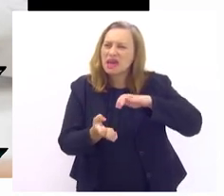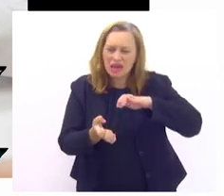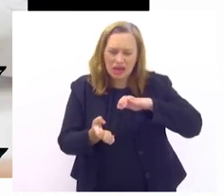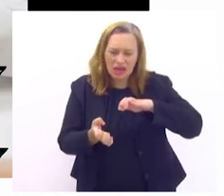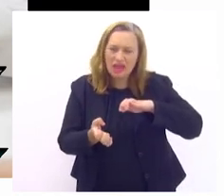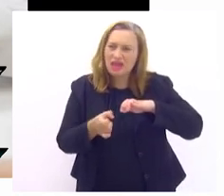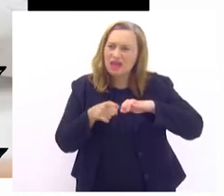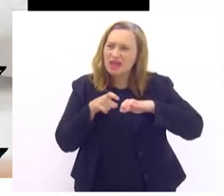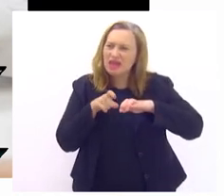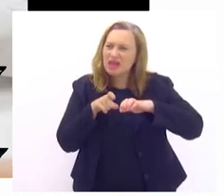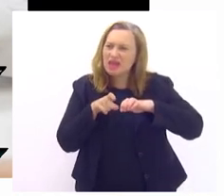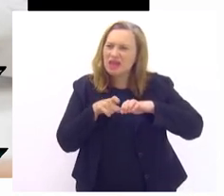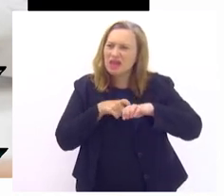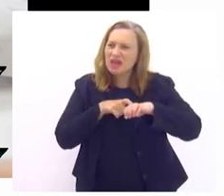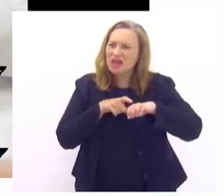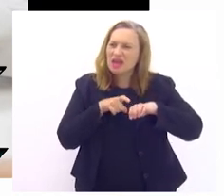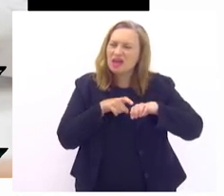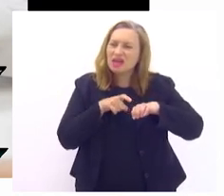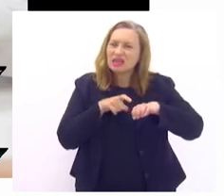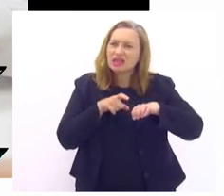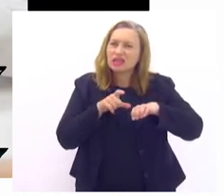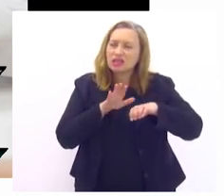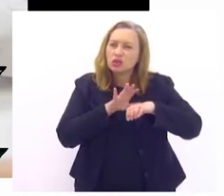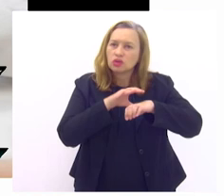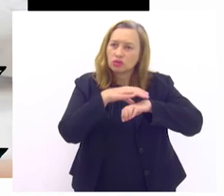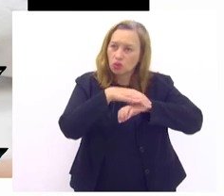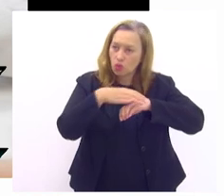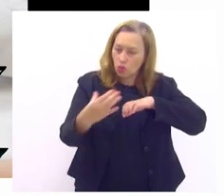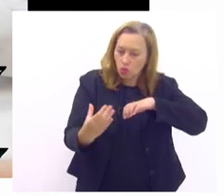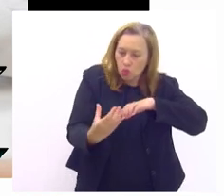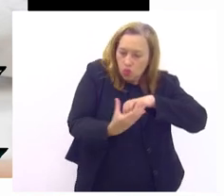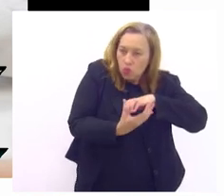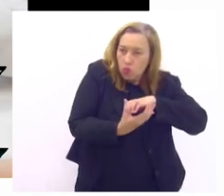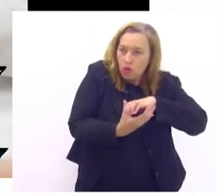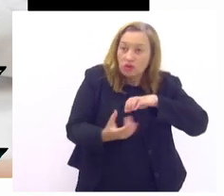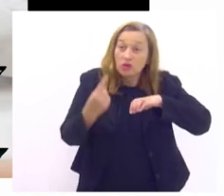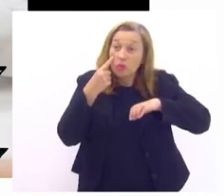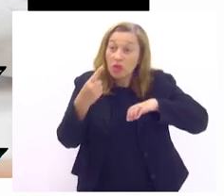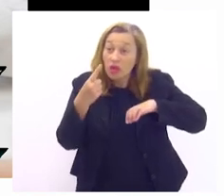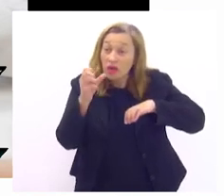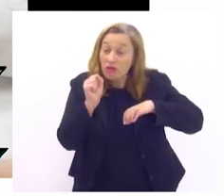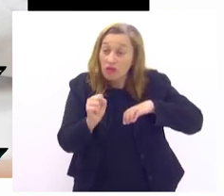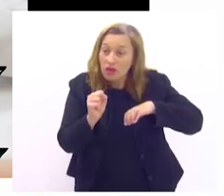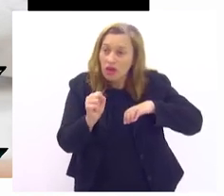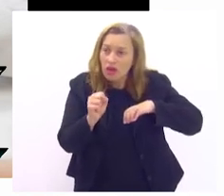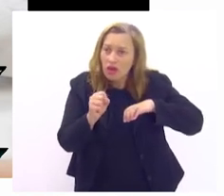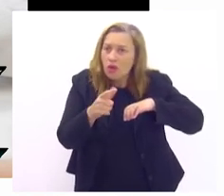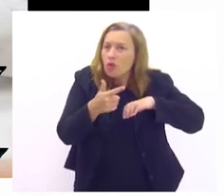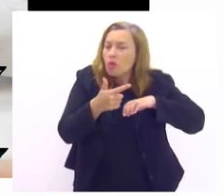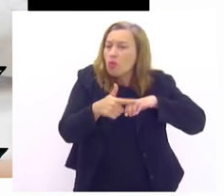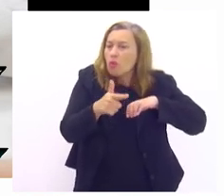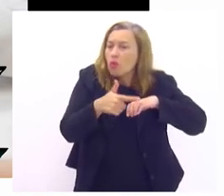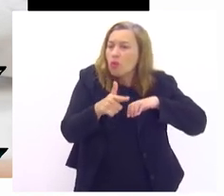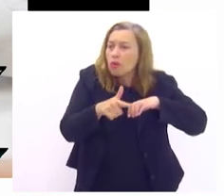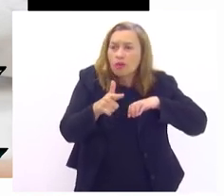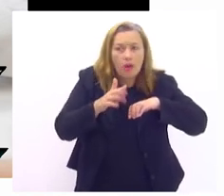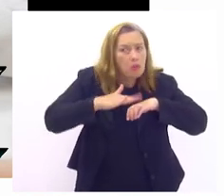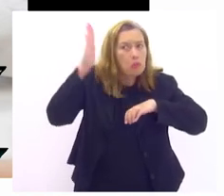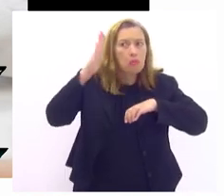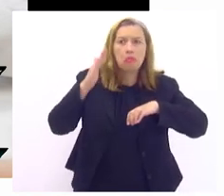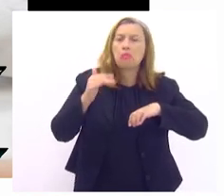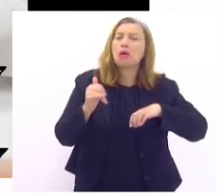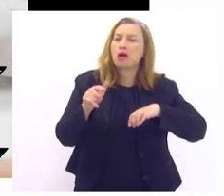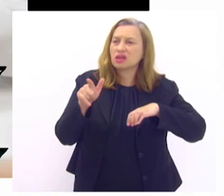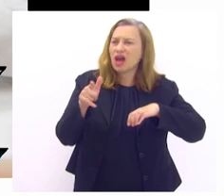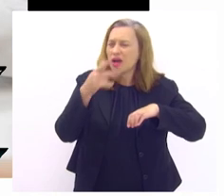deformado dentro de um calçado se vocês puderem ver na margem uma hipiremia porque provavelmente a